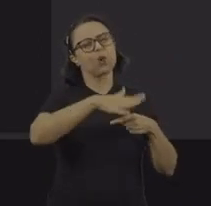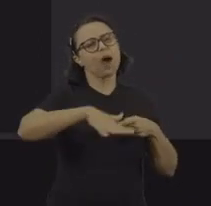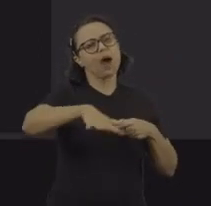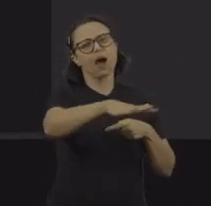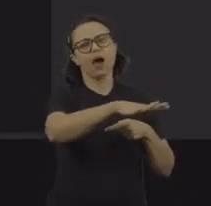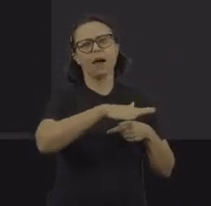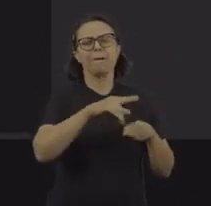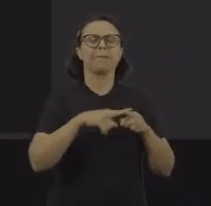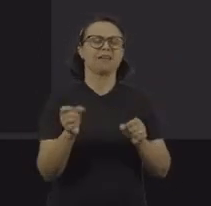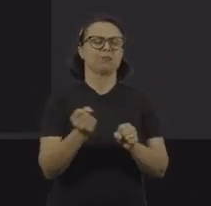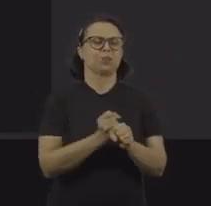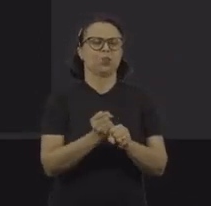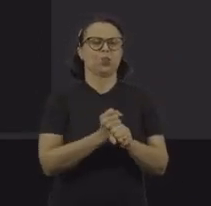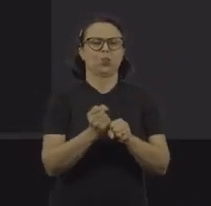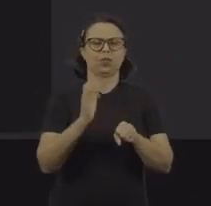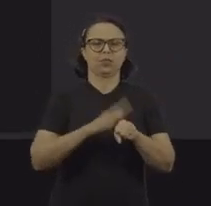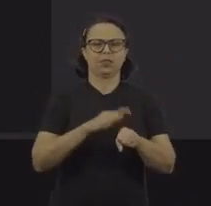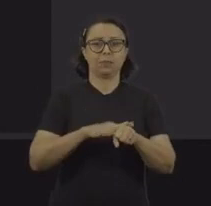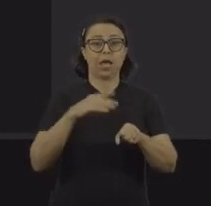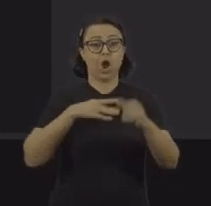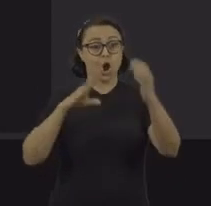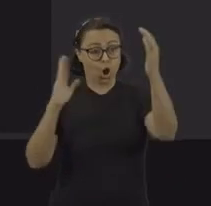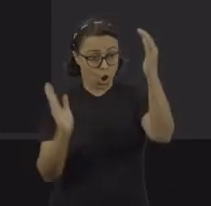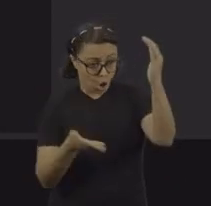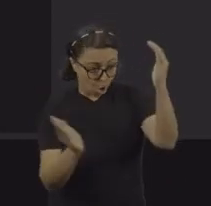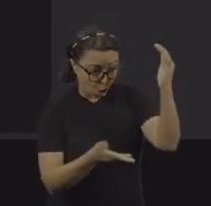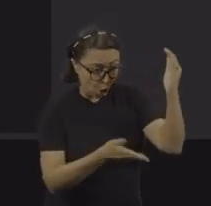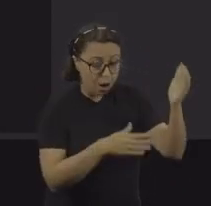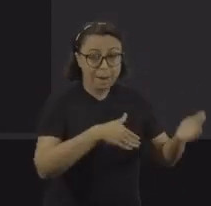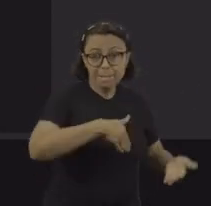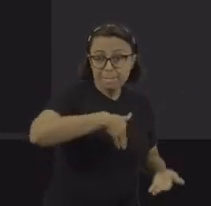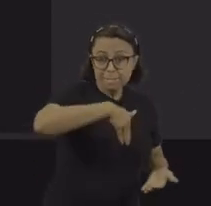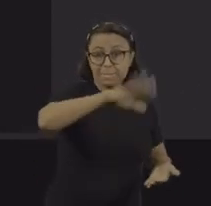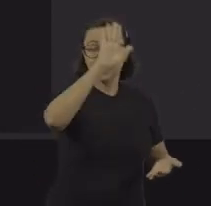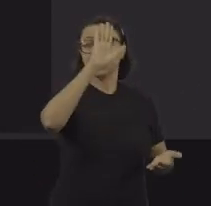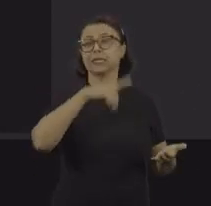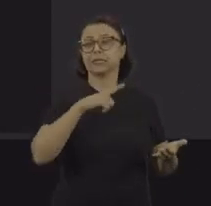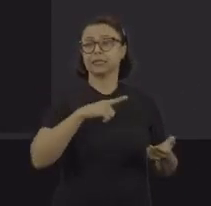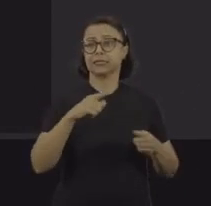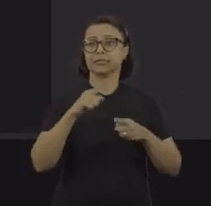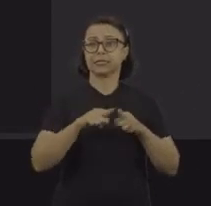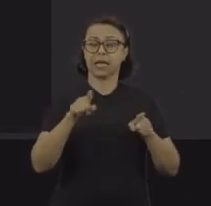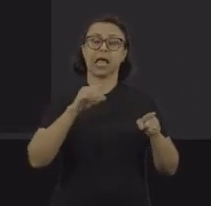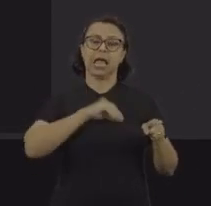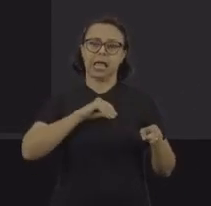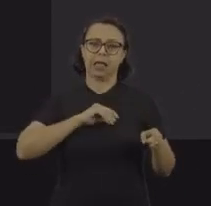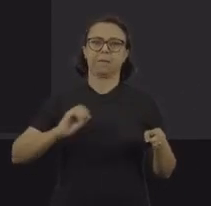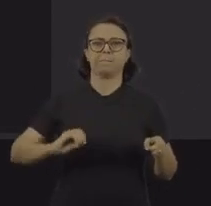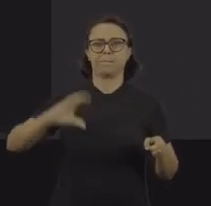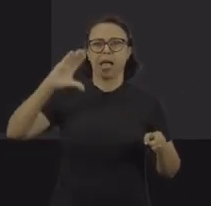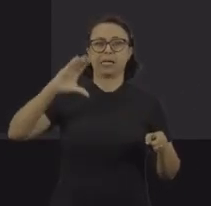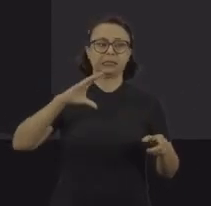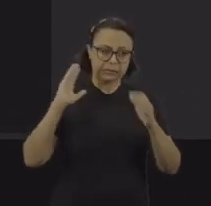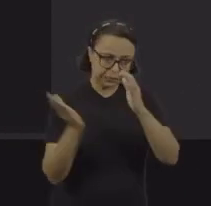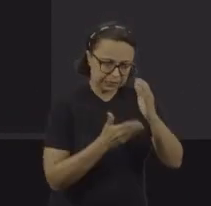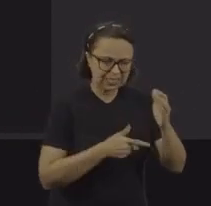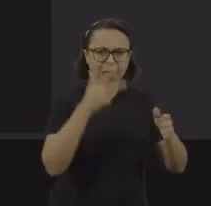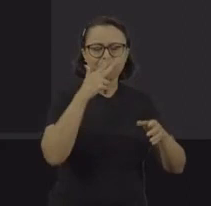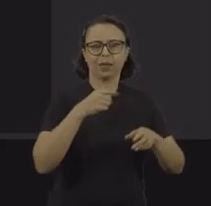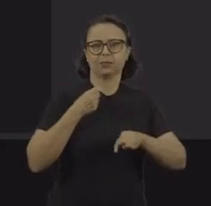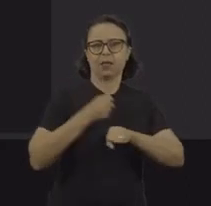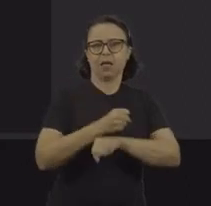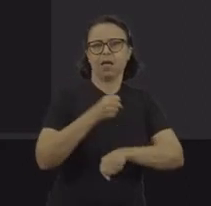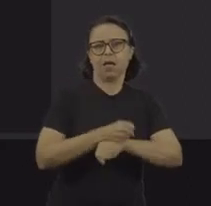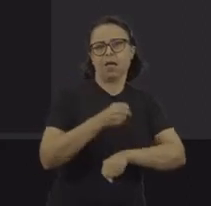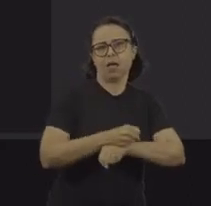mas, por muito tempo, quanto mais você colhia, quanto mais você cortava a cana, mais você recebia. Então, em 2014,